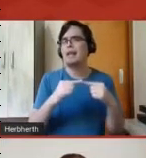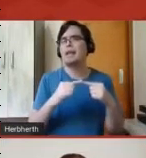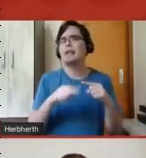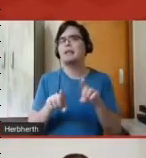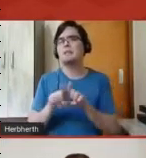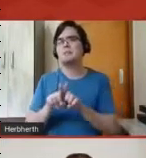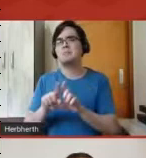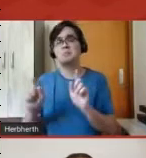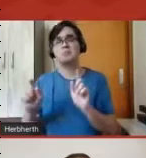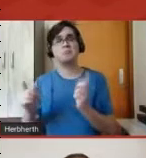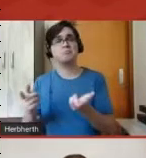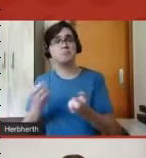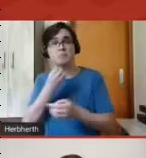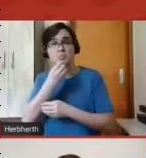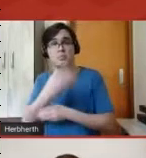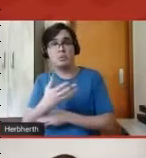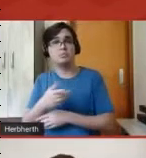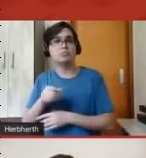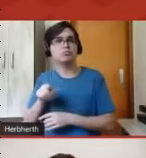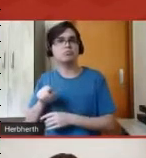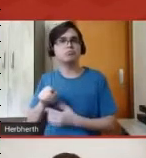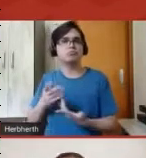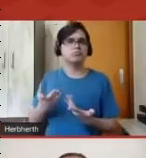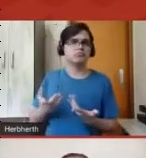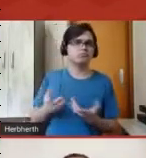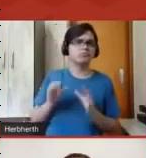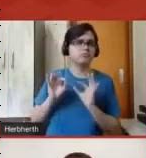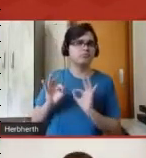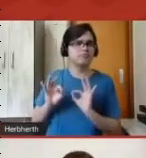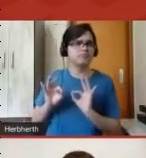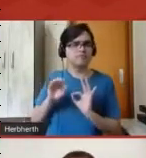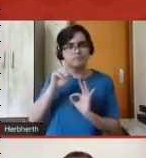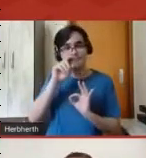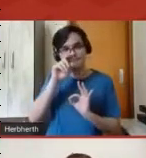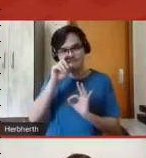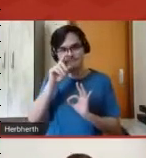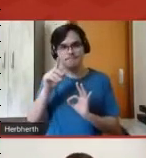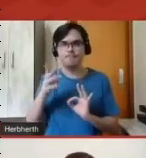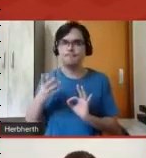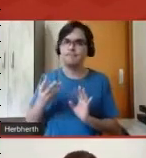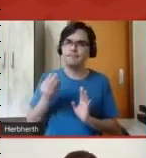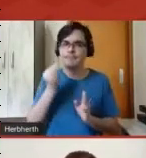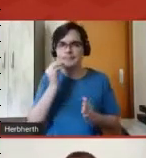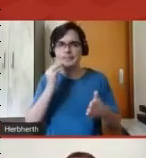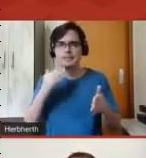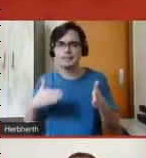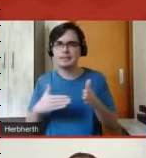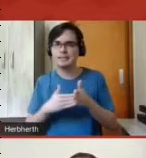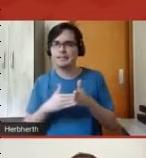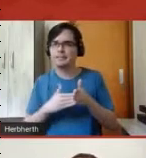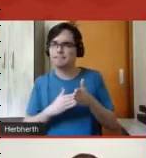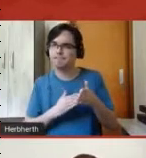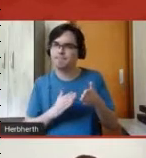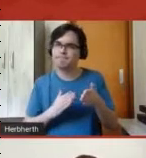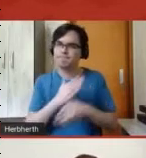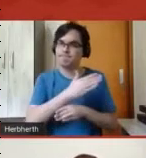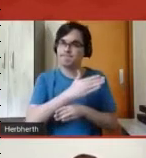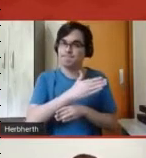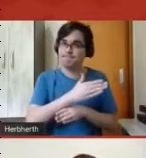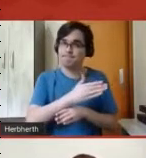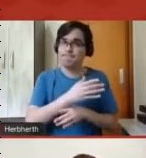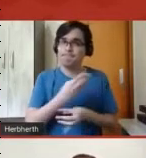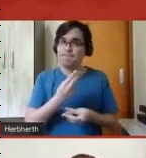como uma forma de tentar romper essa barreira, tentar vencer esse desafio,